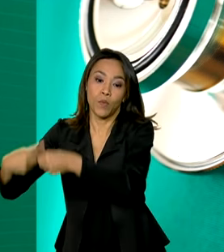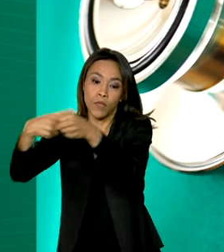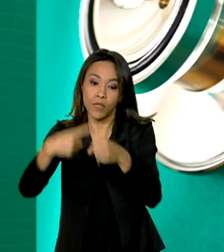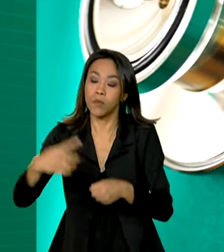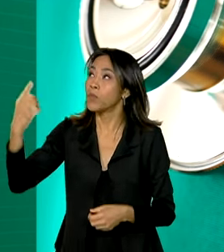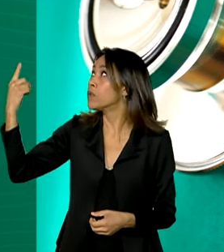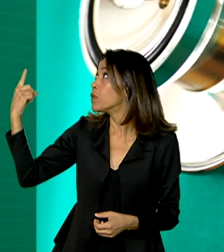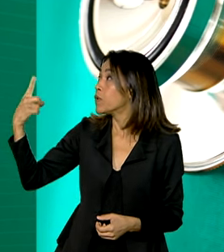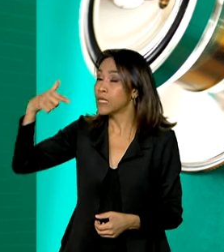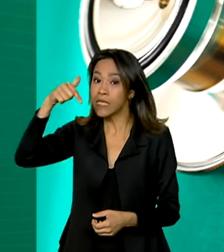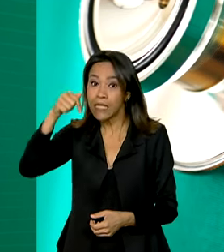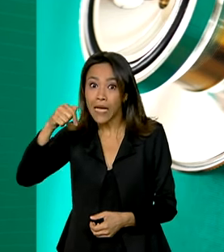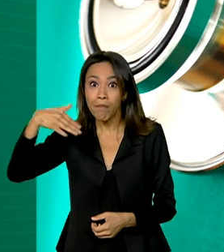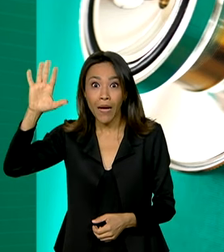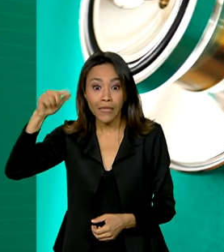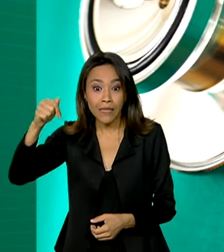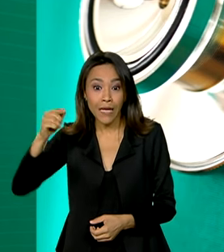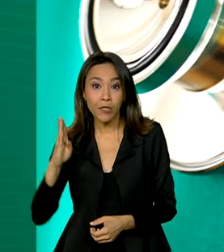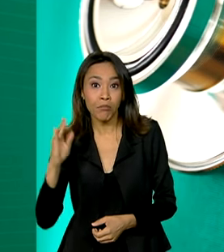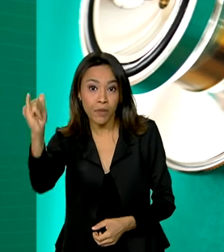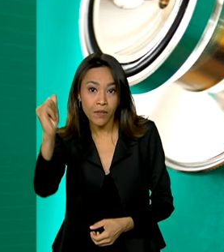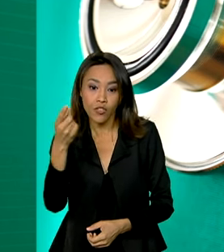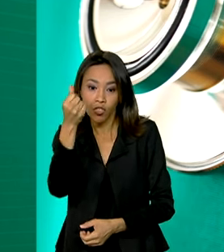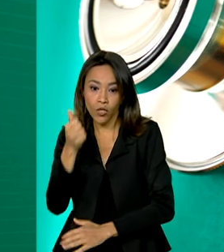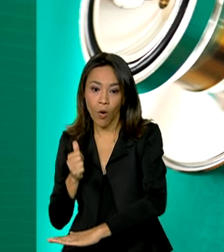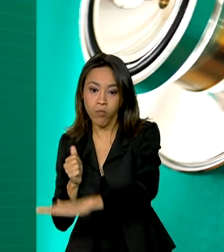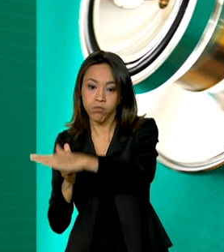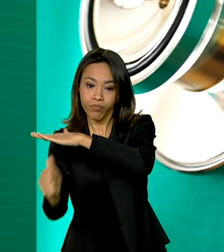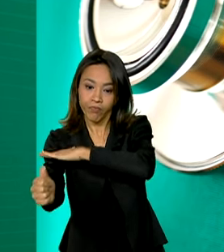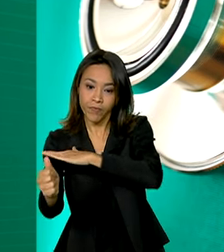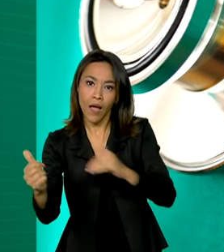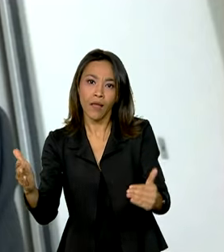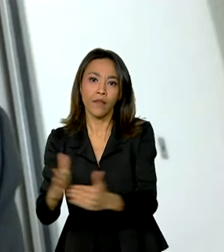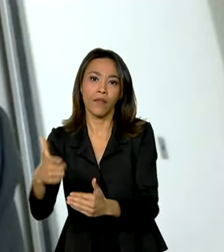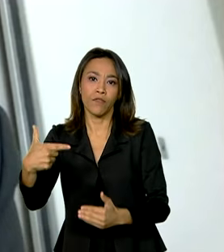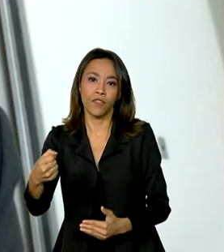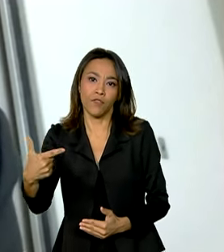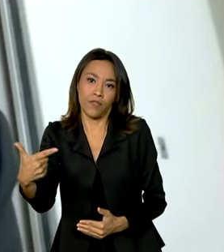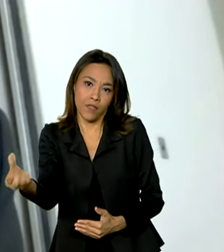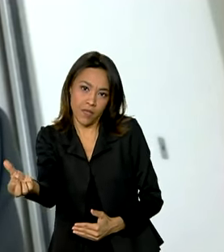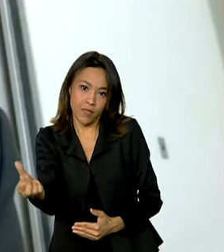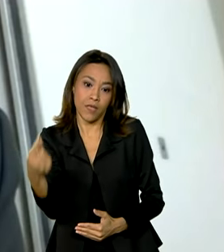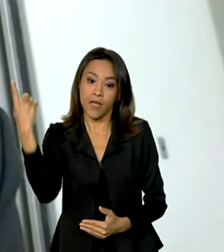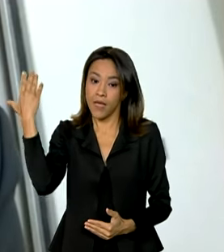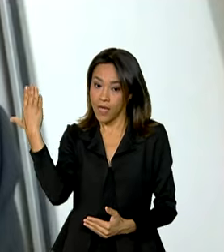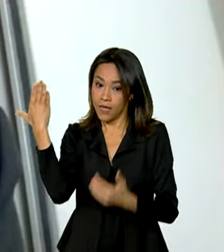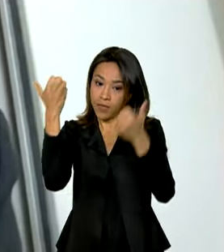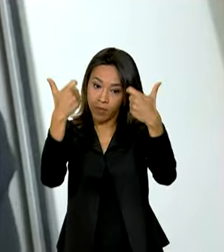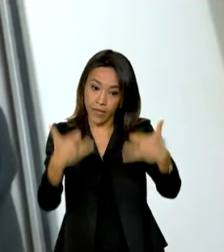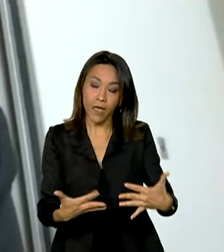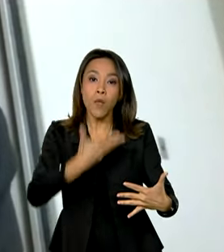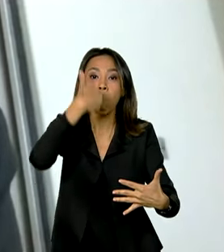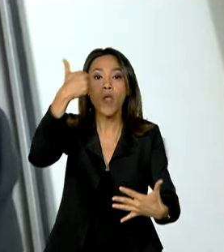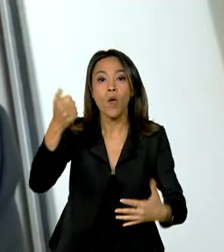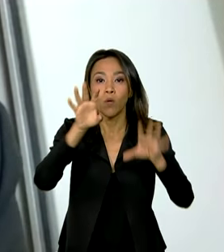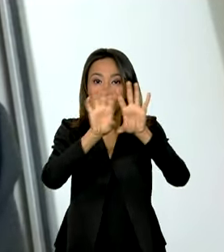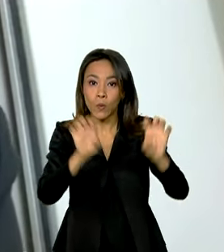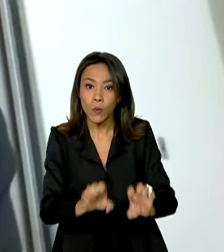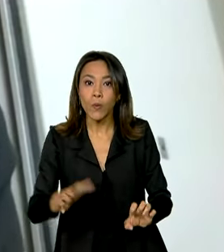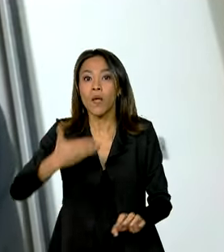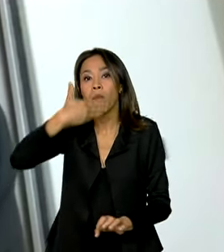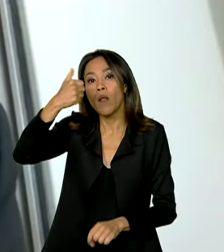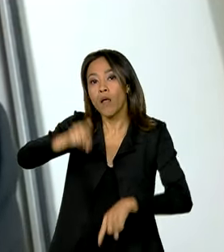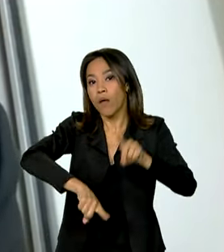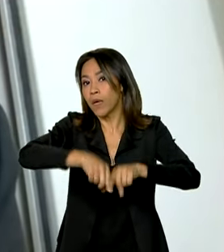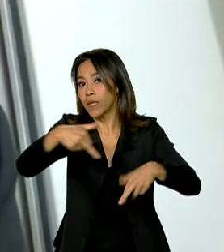serão investidos na atenção primária até 2026. Com melhor estrutura, com mais equipamentos, com mais saúde da